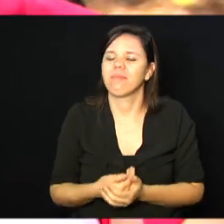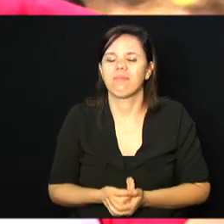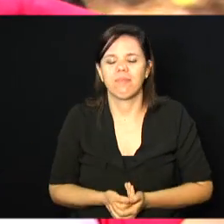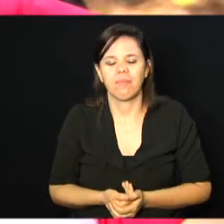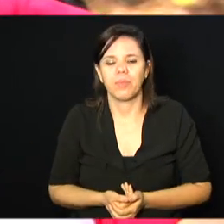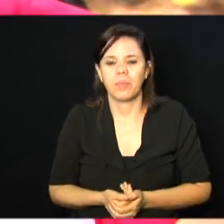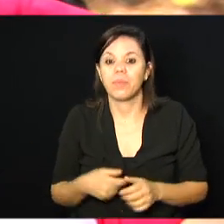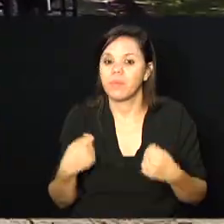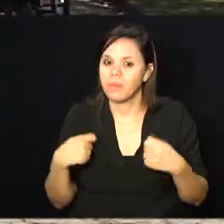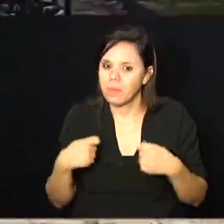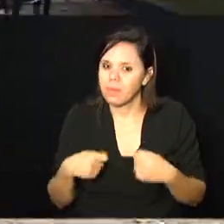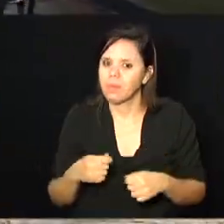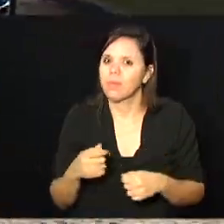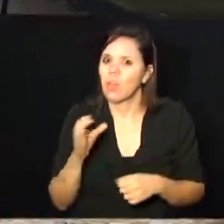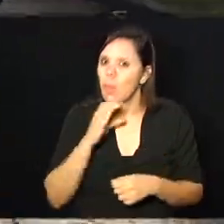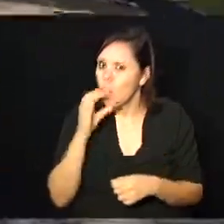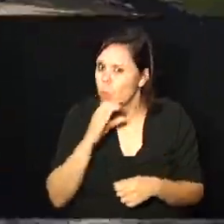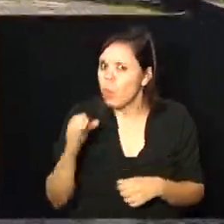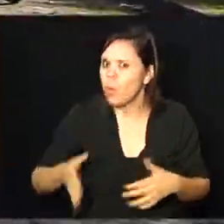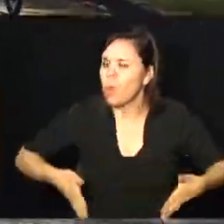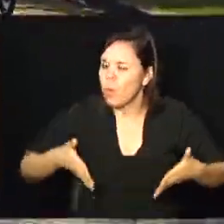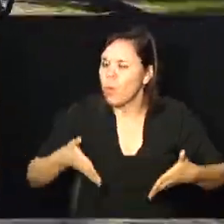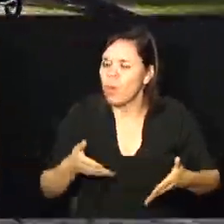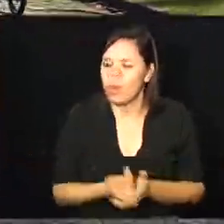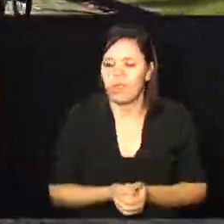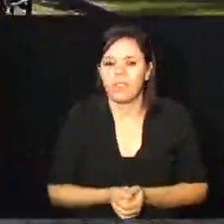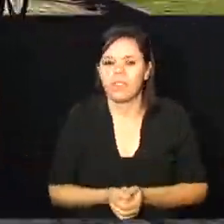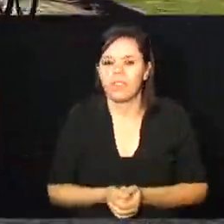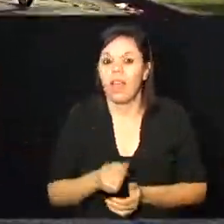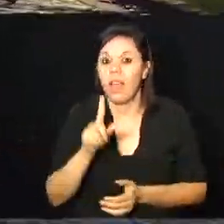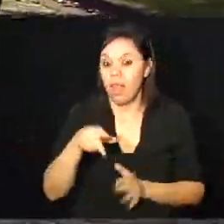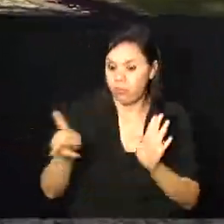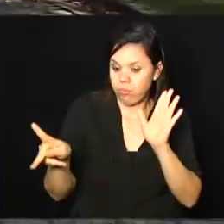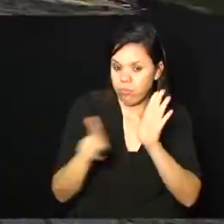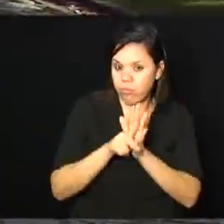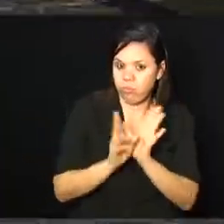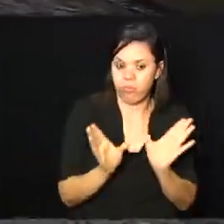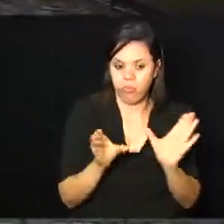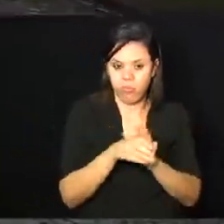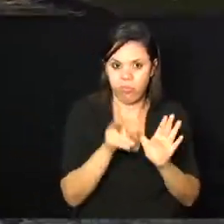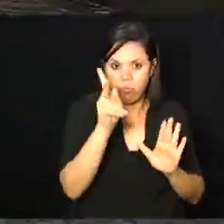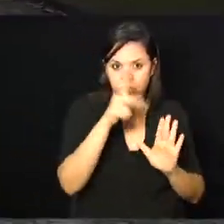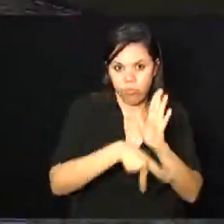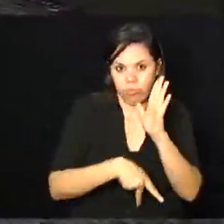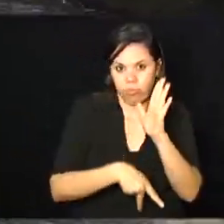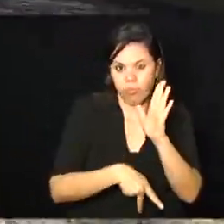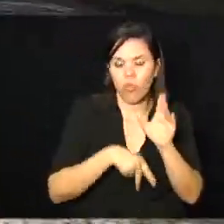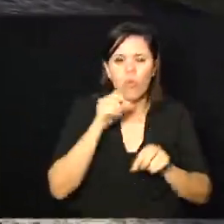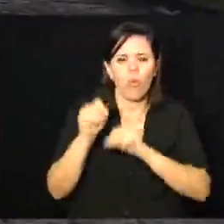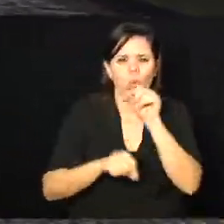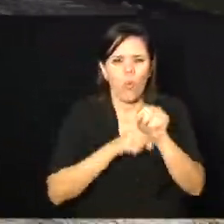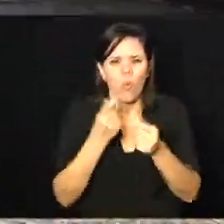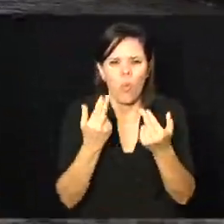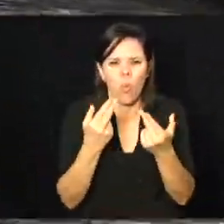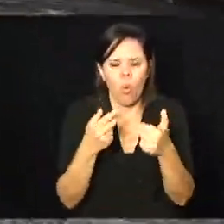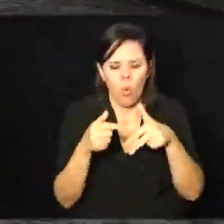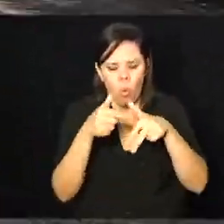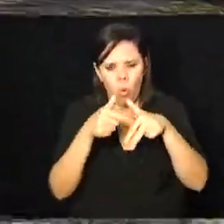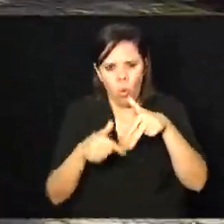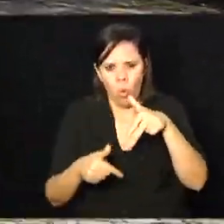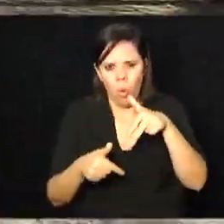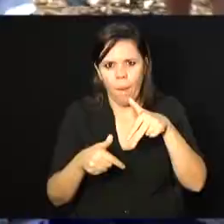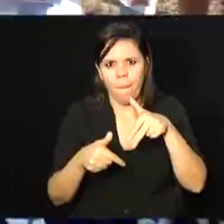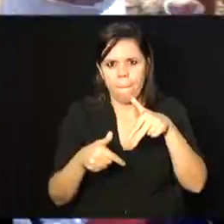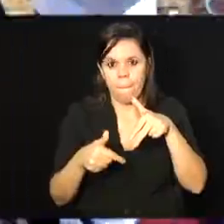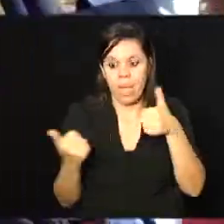correr muito. Tudo isso faz parte do projeto Pernas de Aluguel. A ideia é colocar essa galera aí